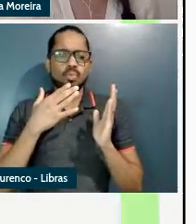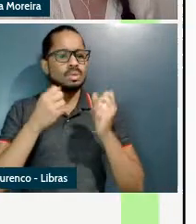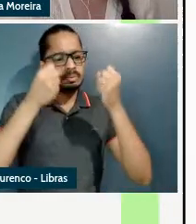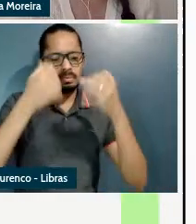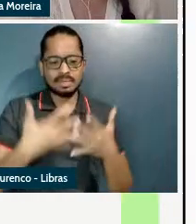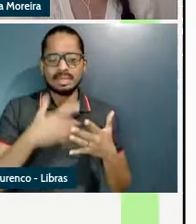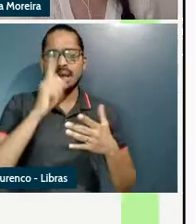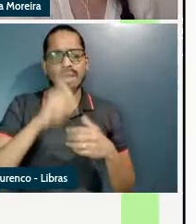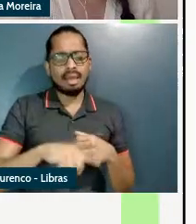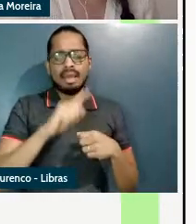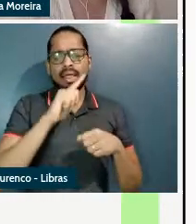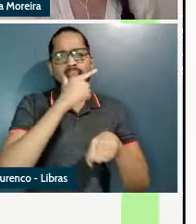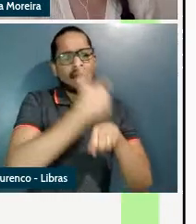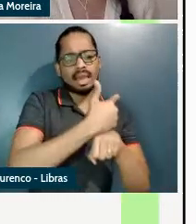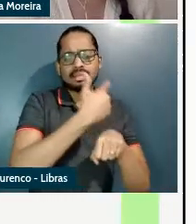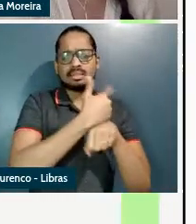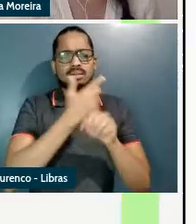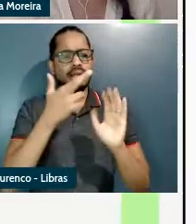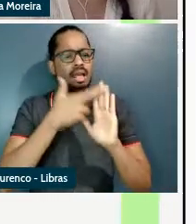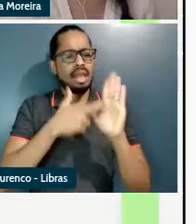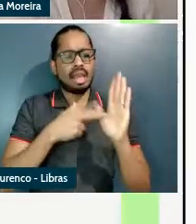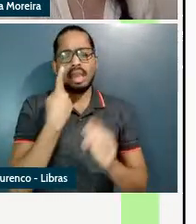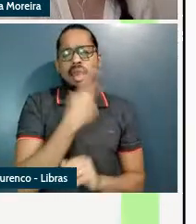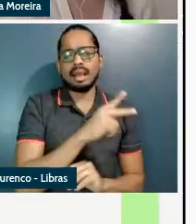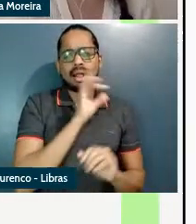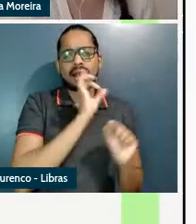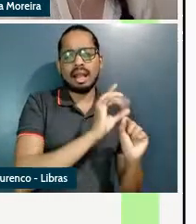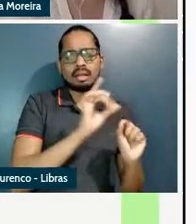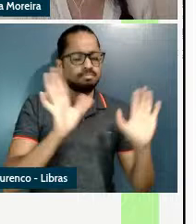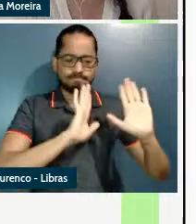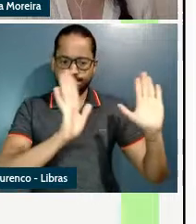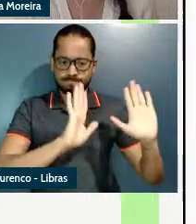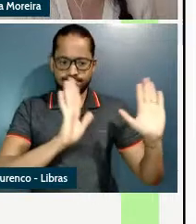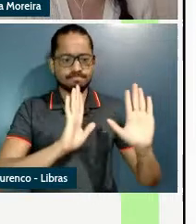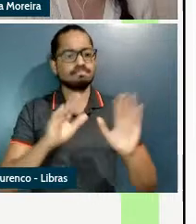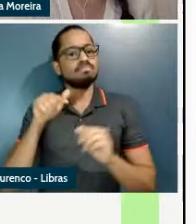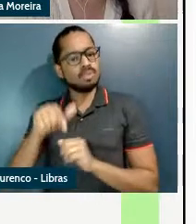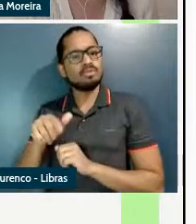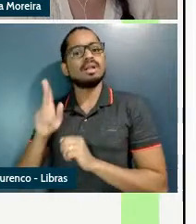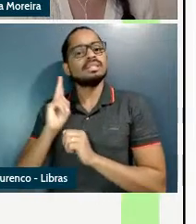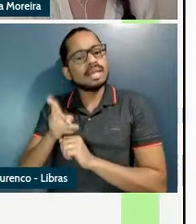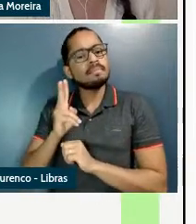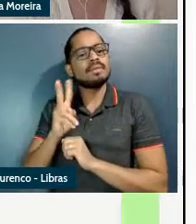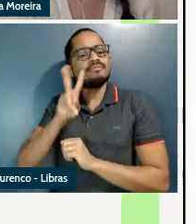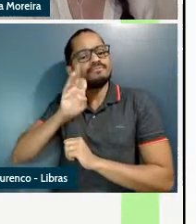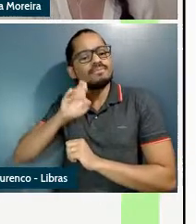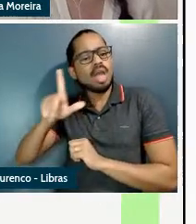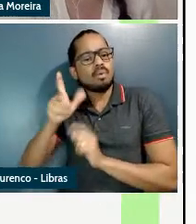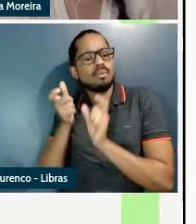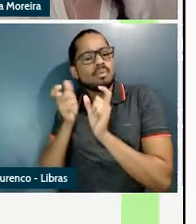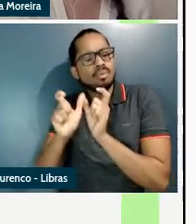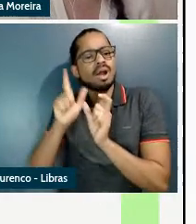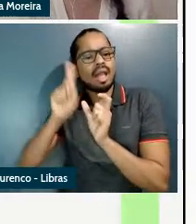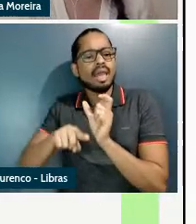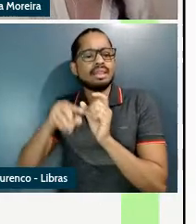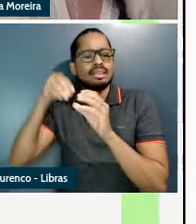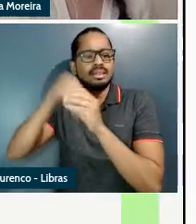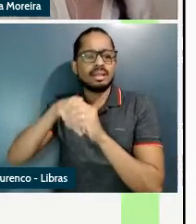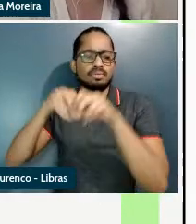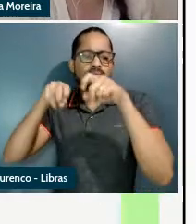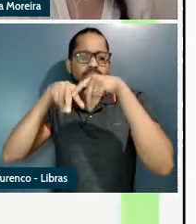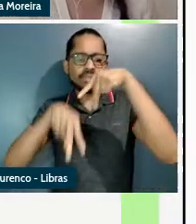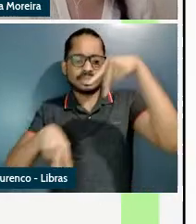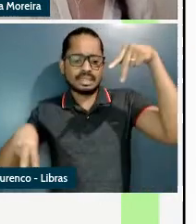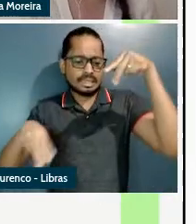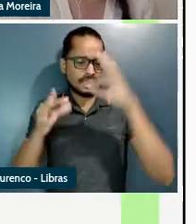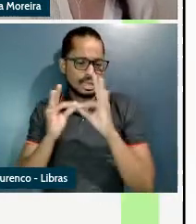idiosincráticas vou dizer que o sufixo é inserido sempre no mesmo ambiente sintático e que ele expressa um tipo de modalidade